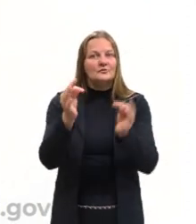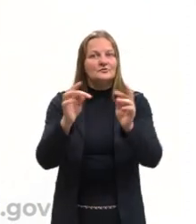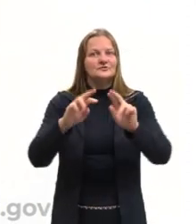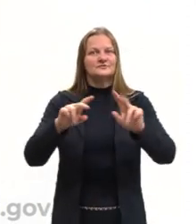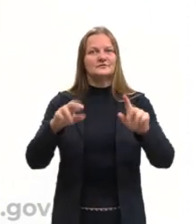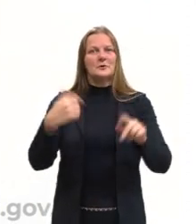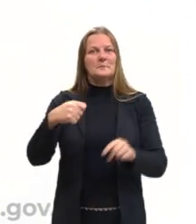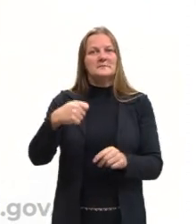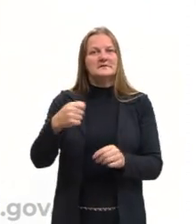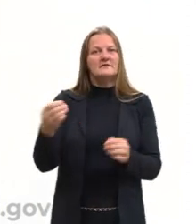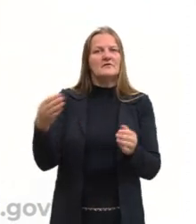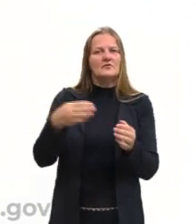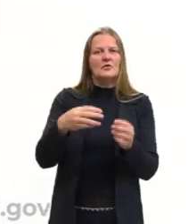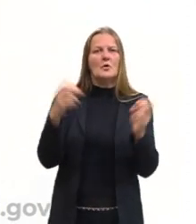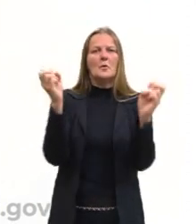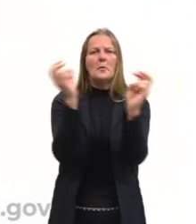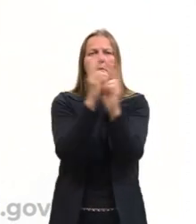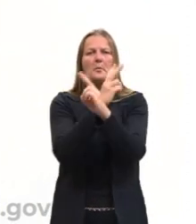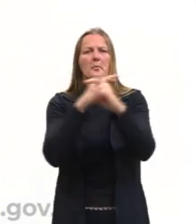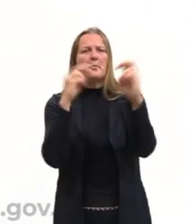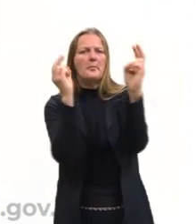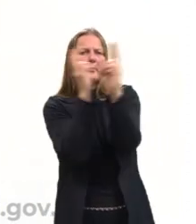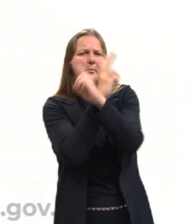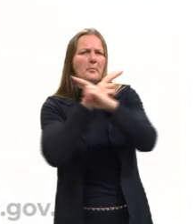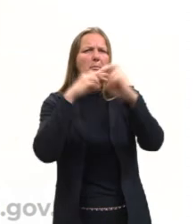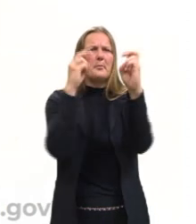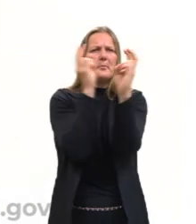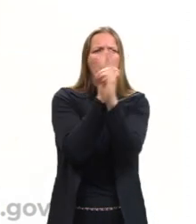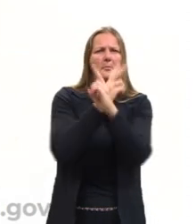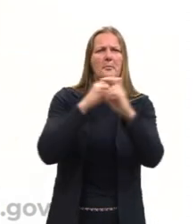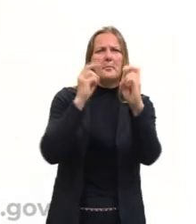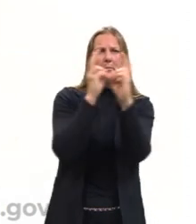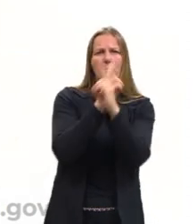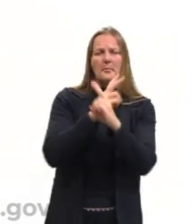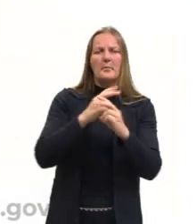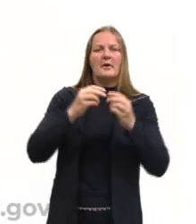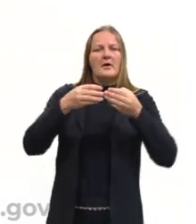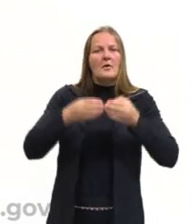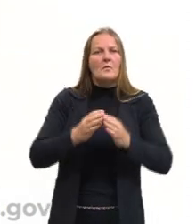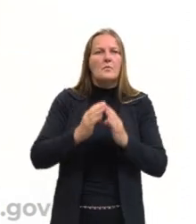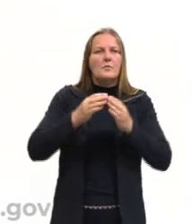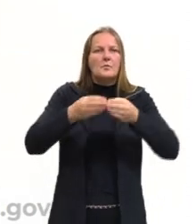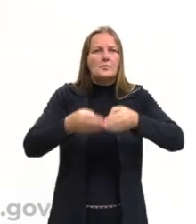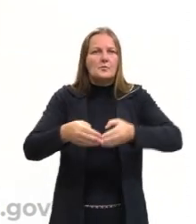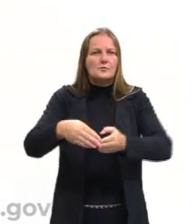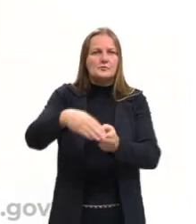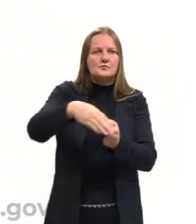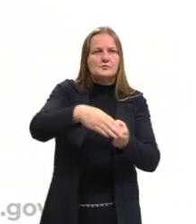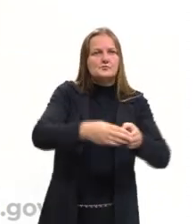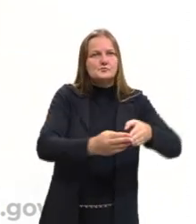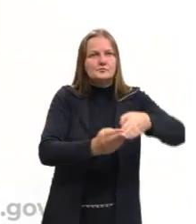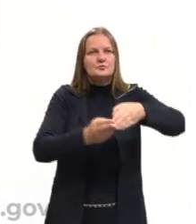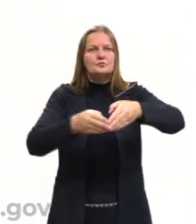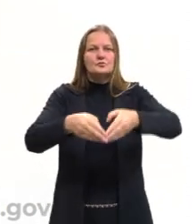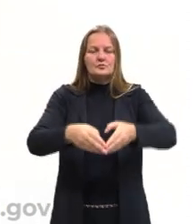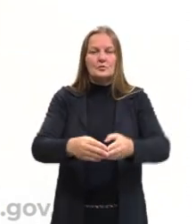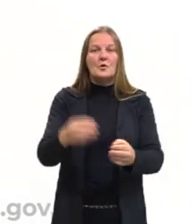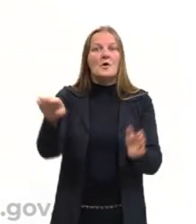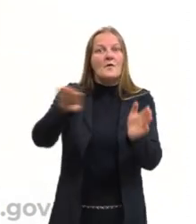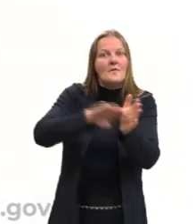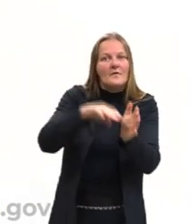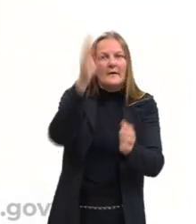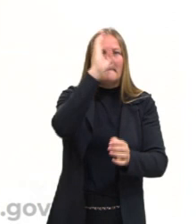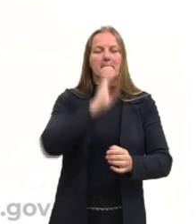precisava vir a questão do vento, né? Pra poderem se locomover. Então, chegando aqui, né? No Brasil,